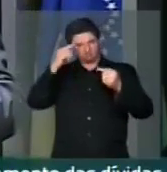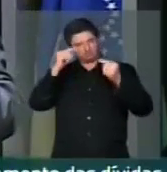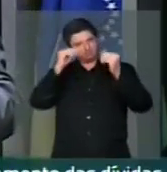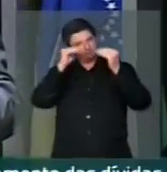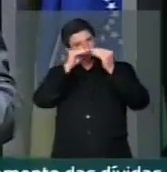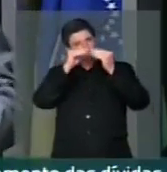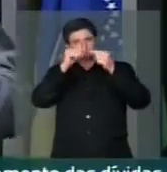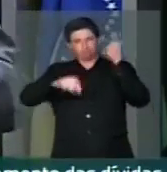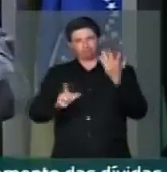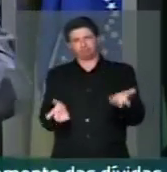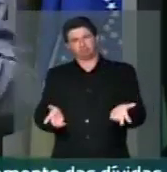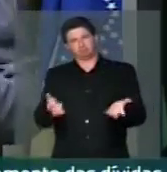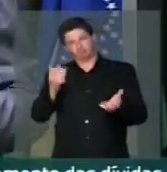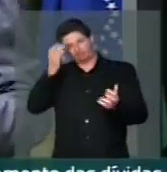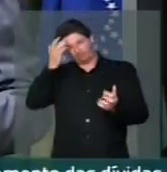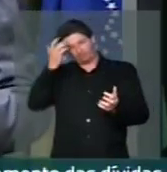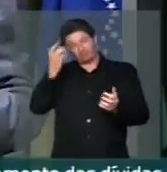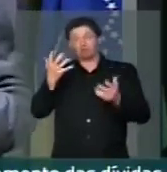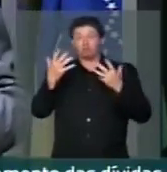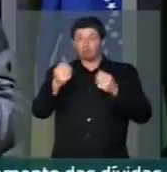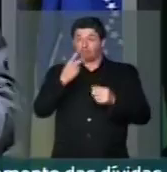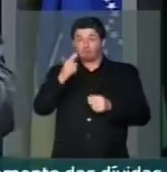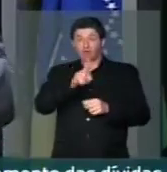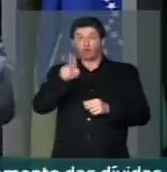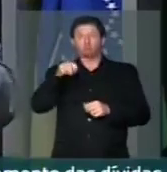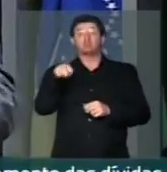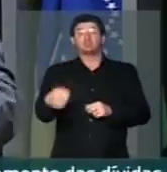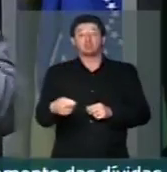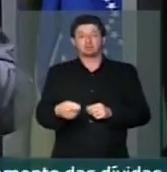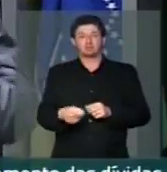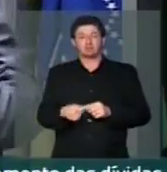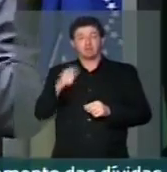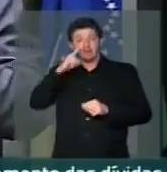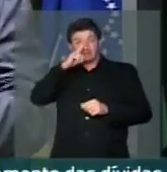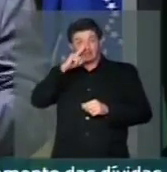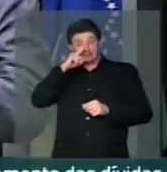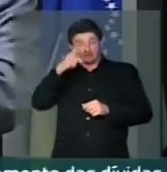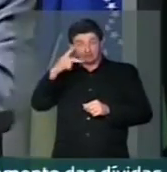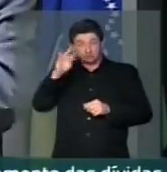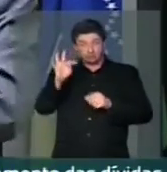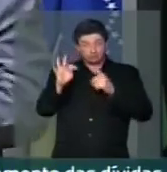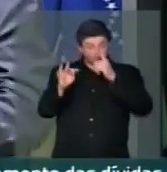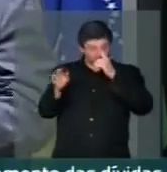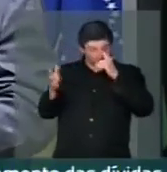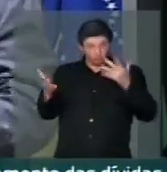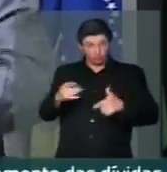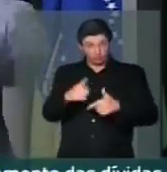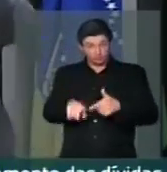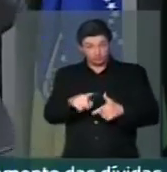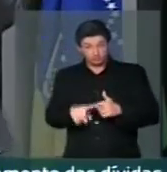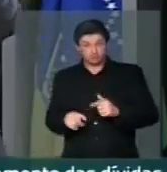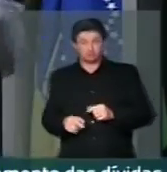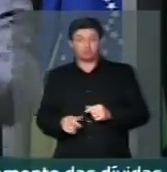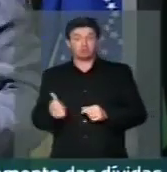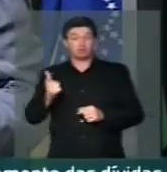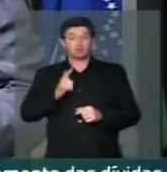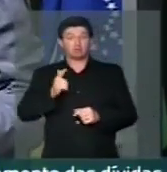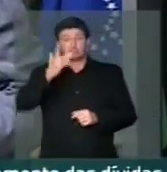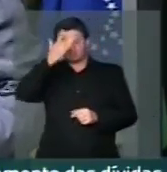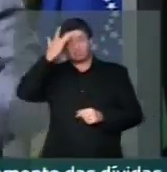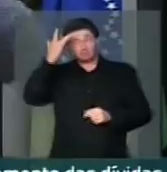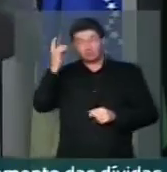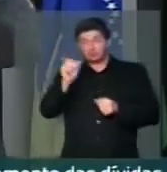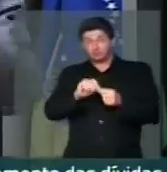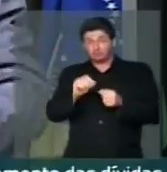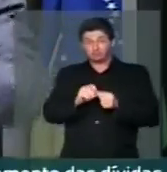Vamos dar nome aos bons. Esta crise que o PT vive hoje tem um autor,